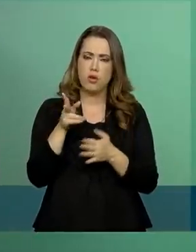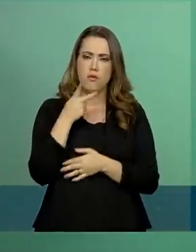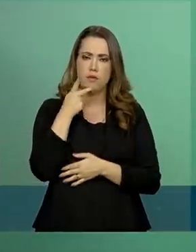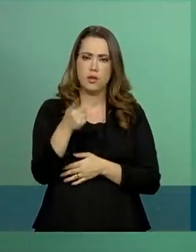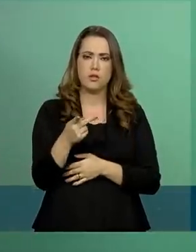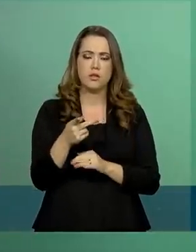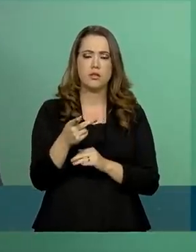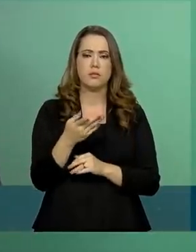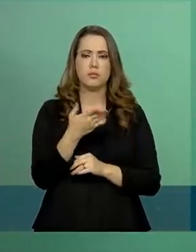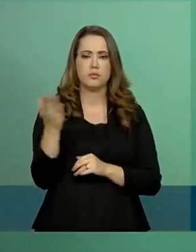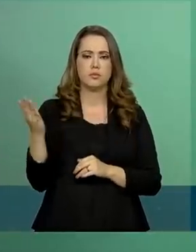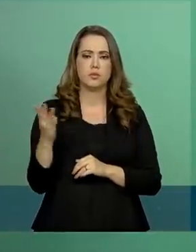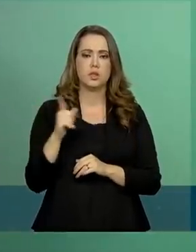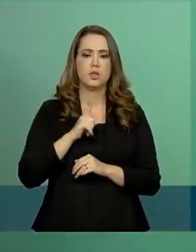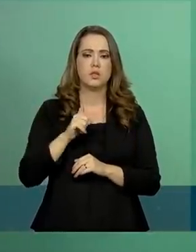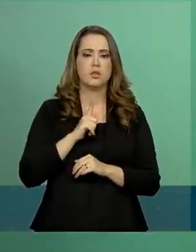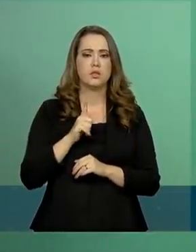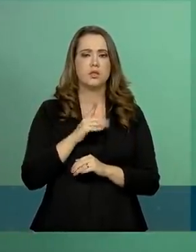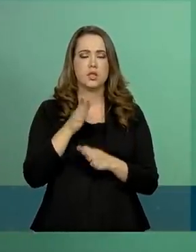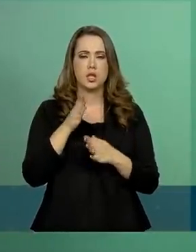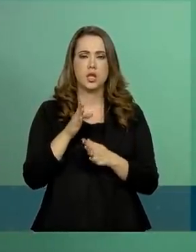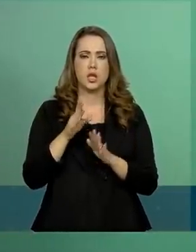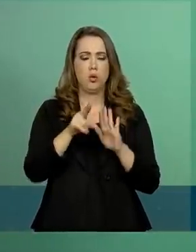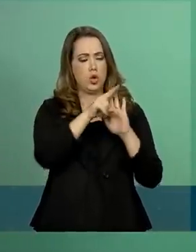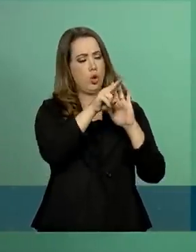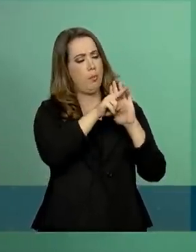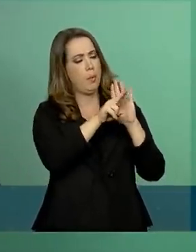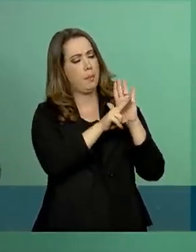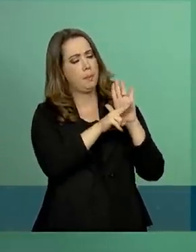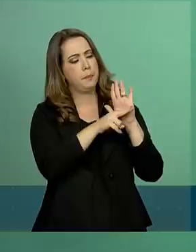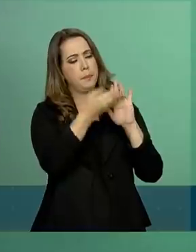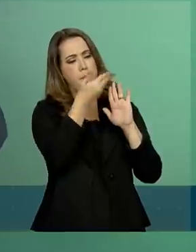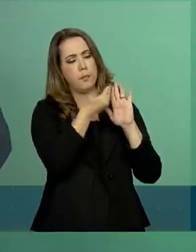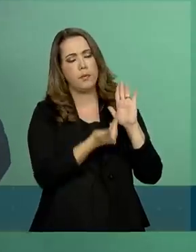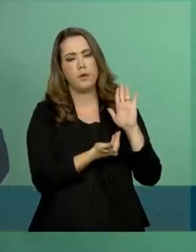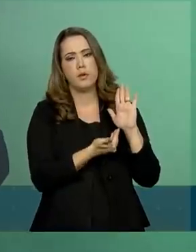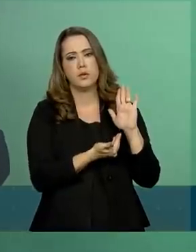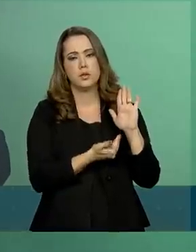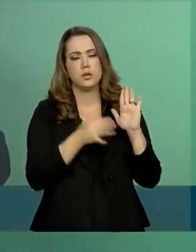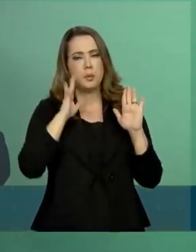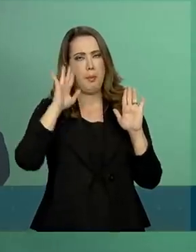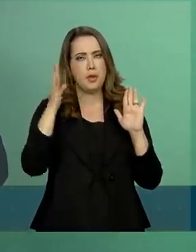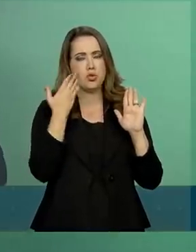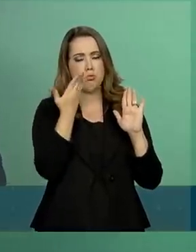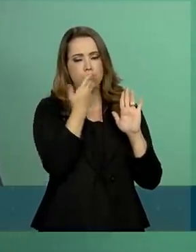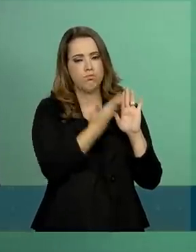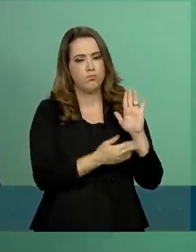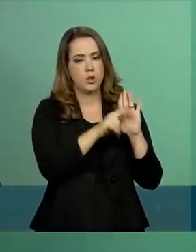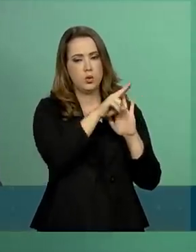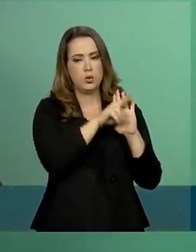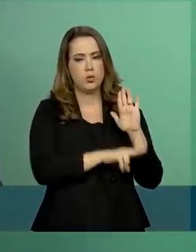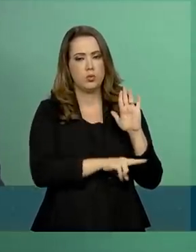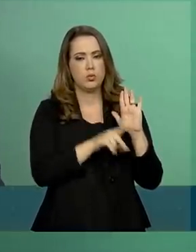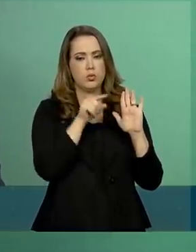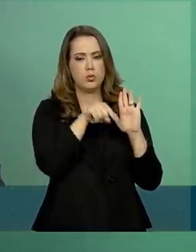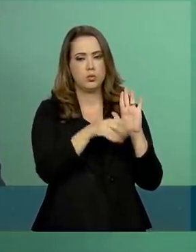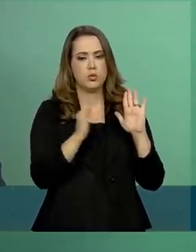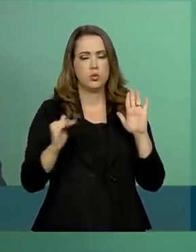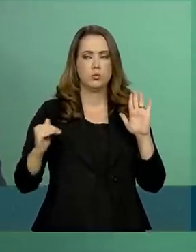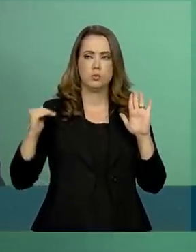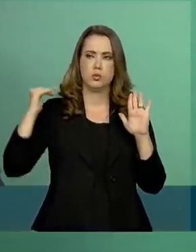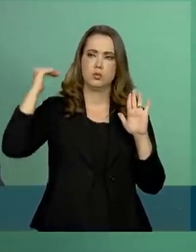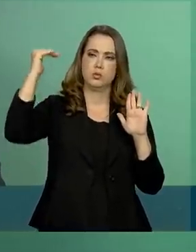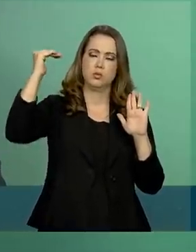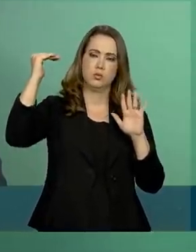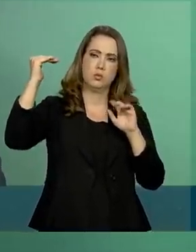iluminei para vocês. Existe uma diretriz. Vamos imaginar que essa diretriz seja no nível,